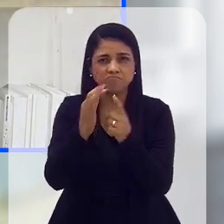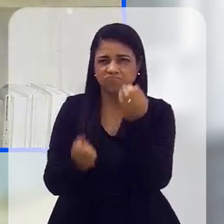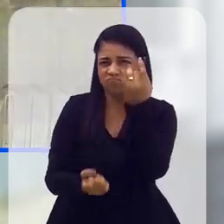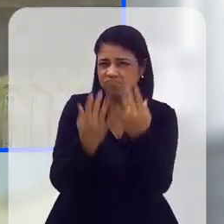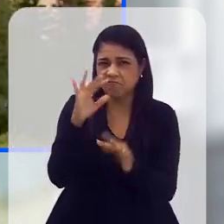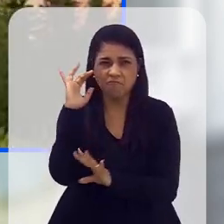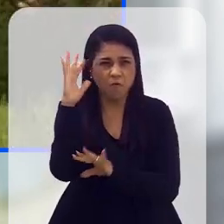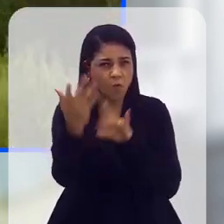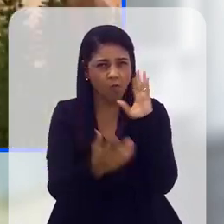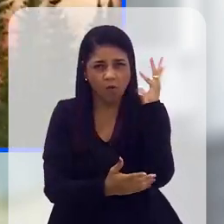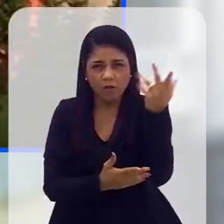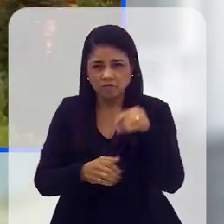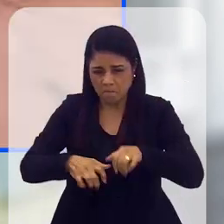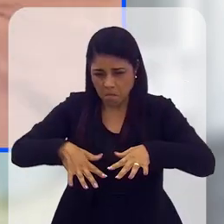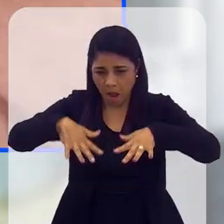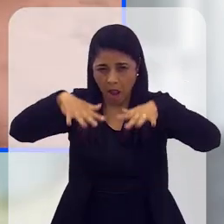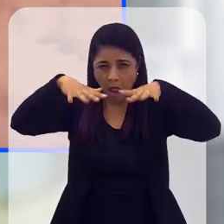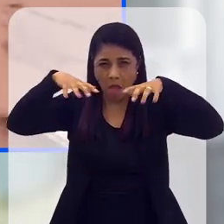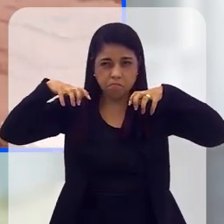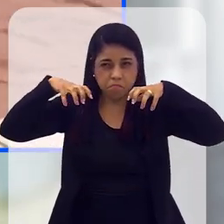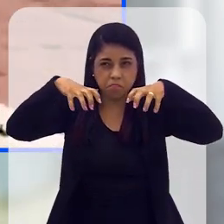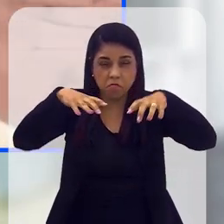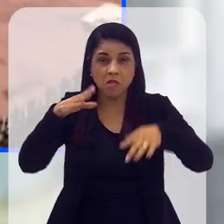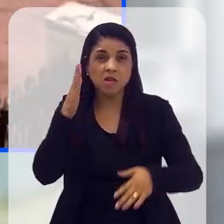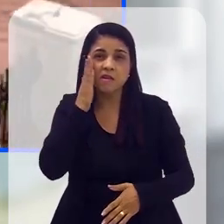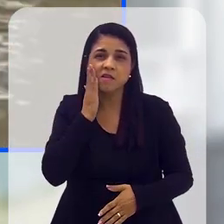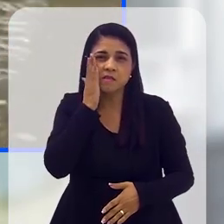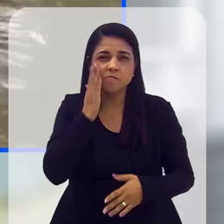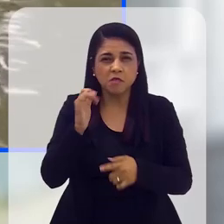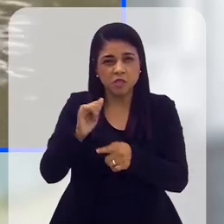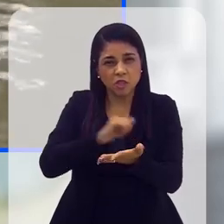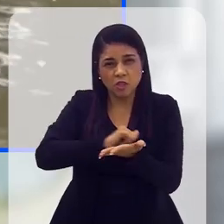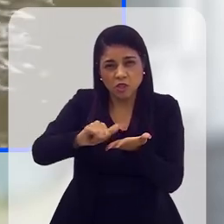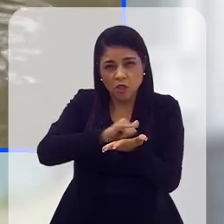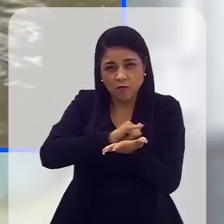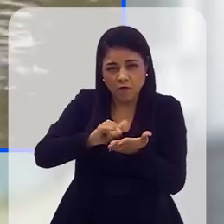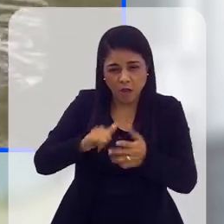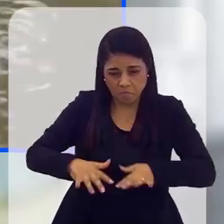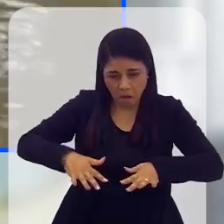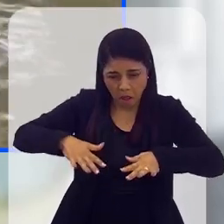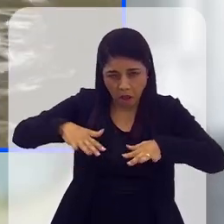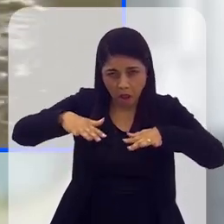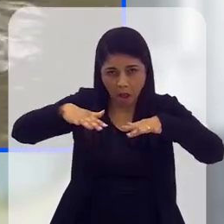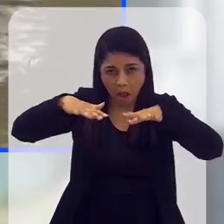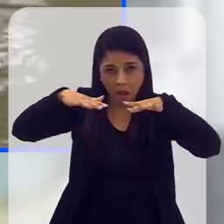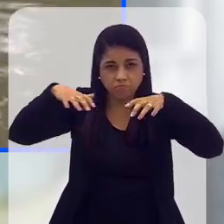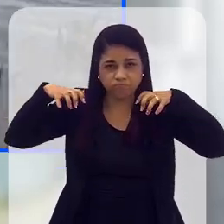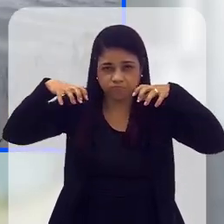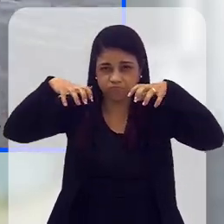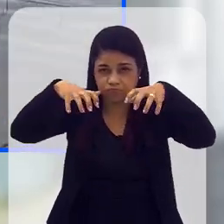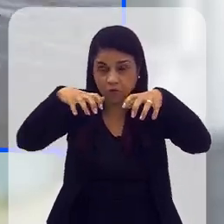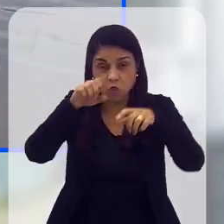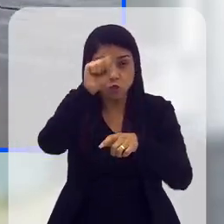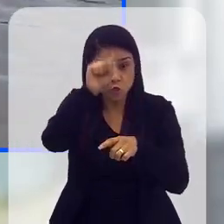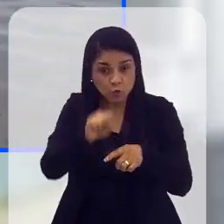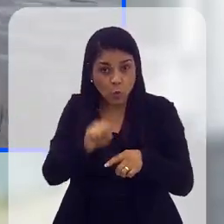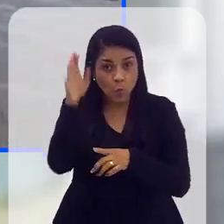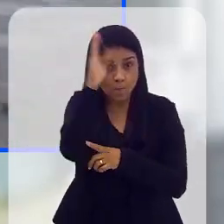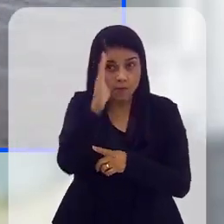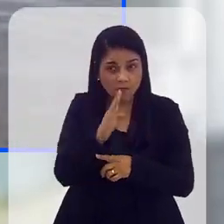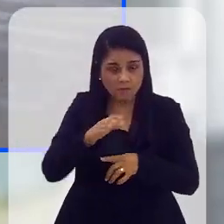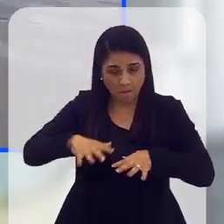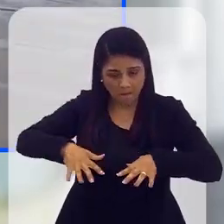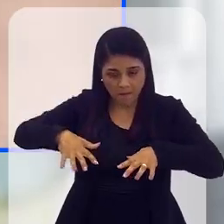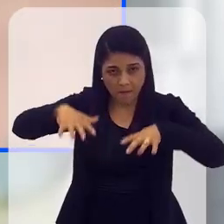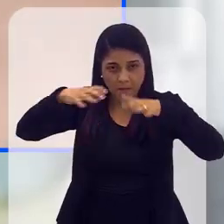Incêndios em florestas, enchentes na Líbia, Nova Iorque debaixo d'água devido à chuva torrencial. No sul do Brasil,